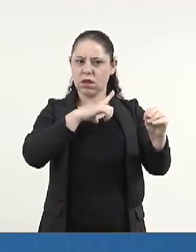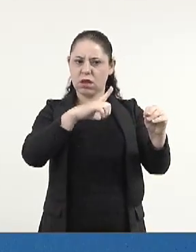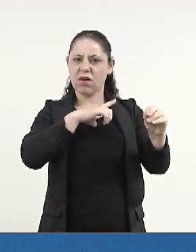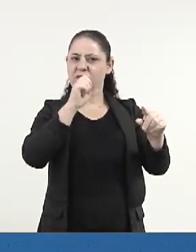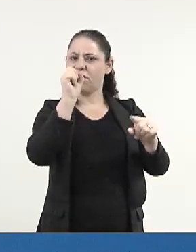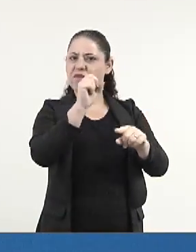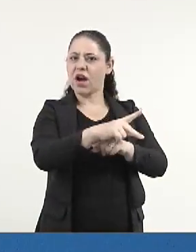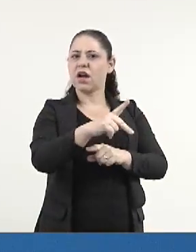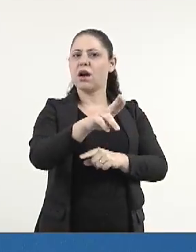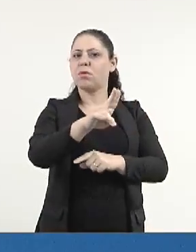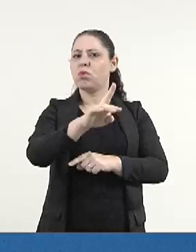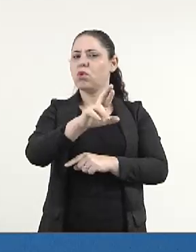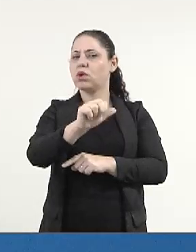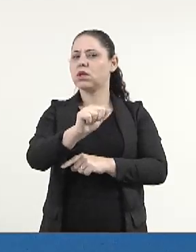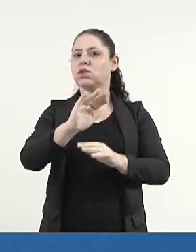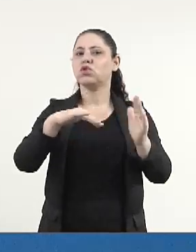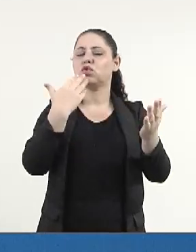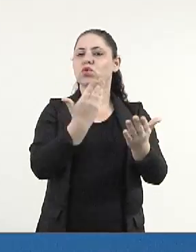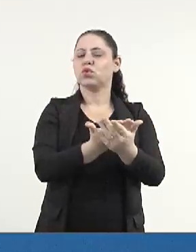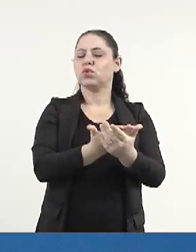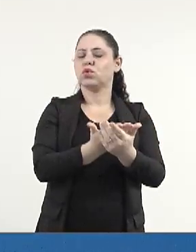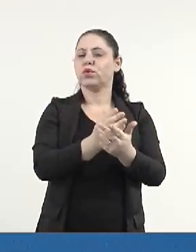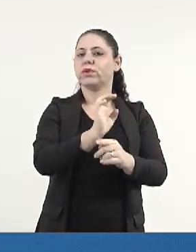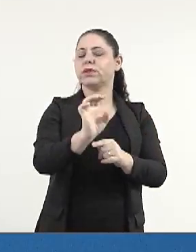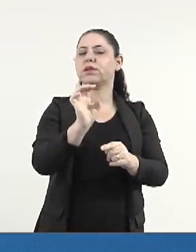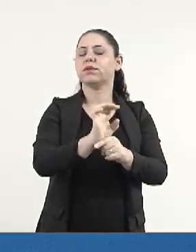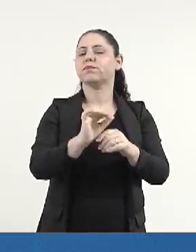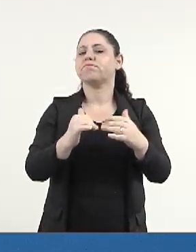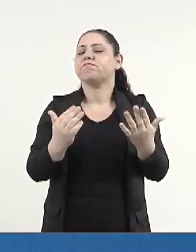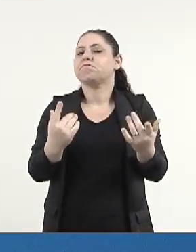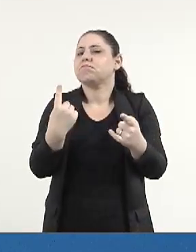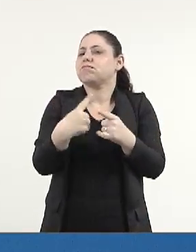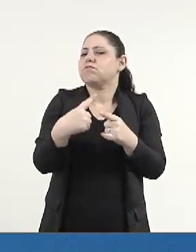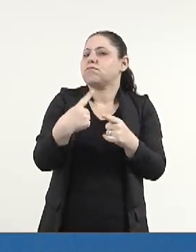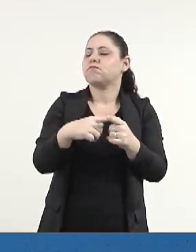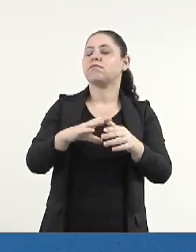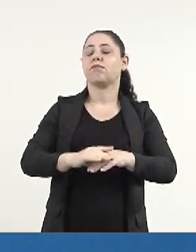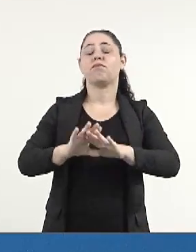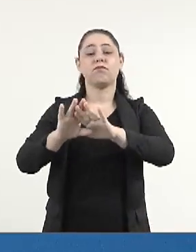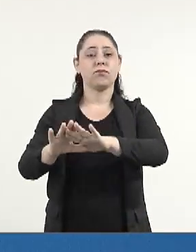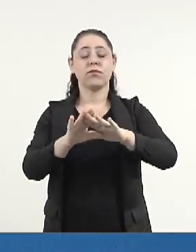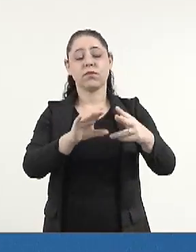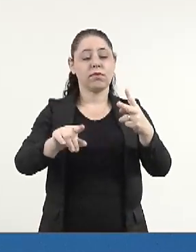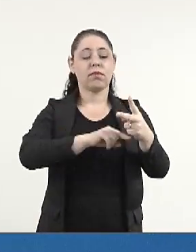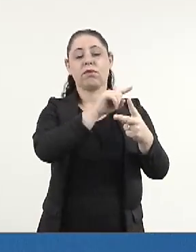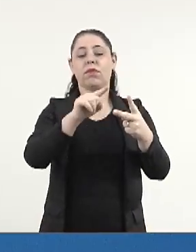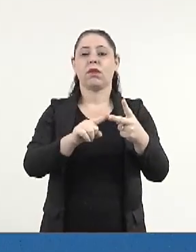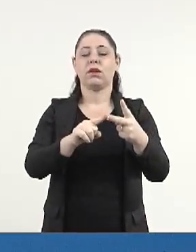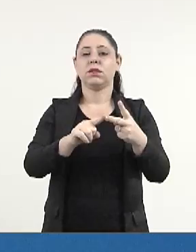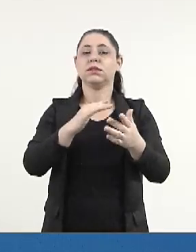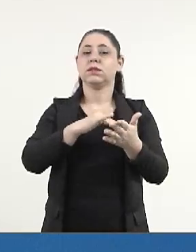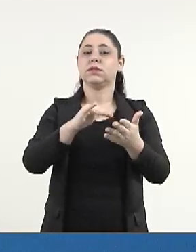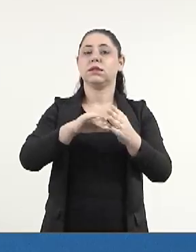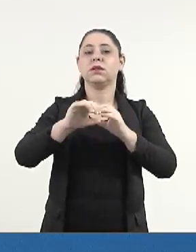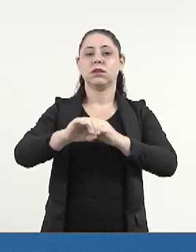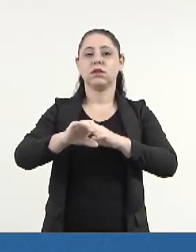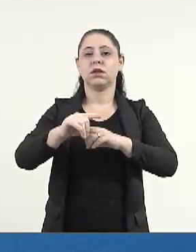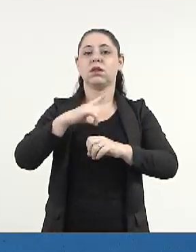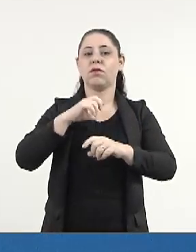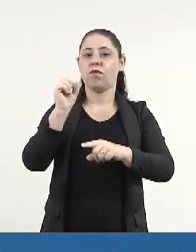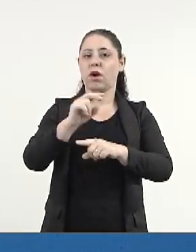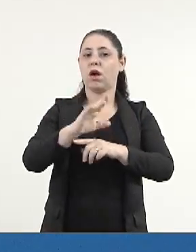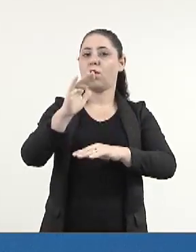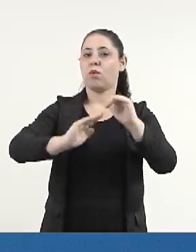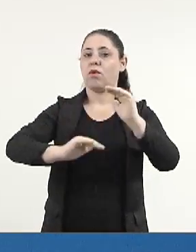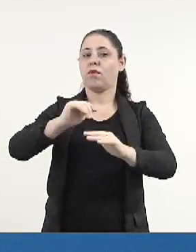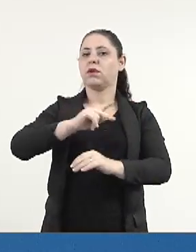vagas puras nas escolas da rede estadual de ensino? Segundo, a Secretaria de Estado de Educação está contratando